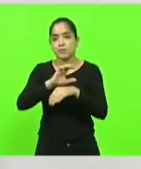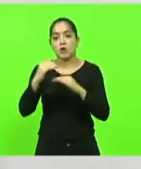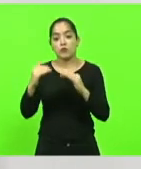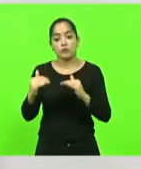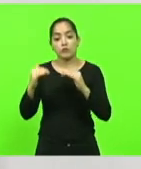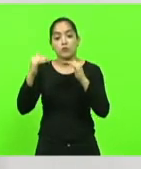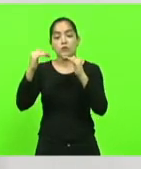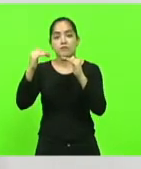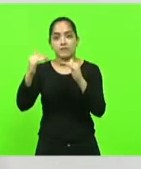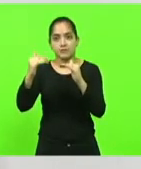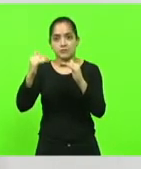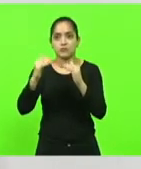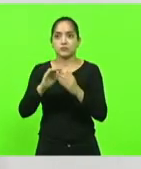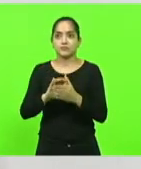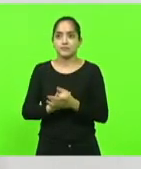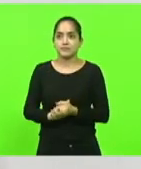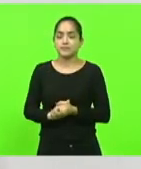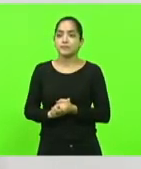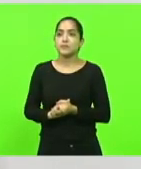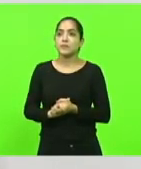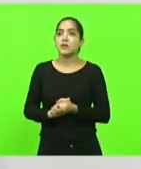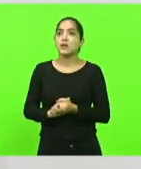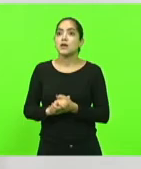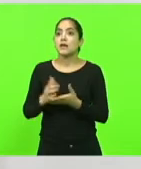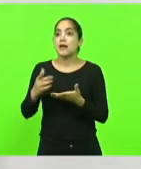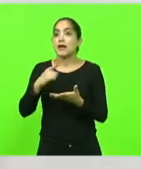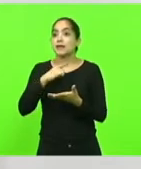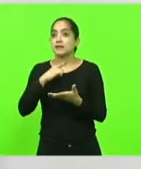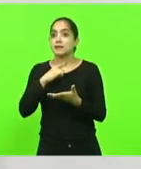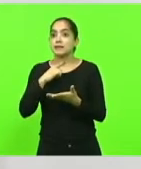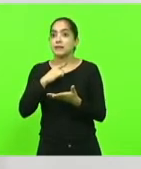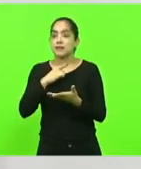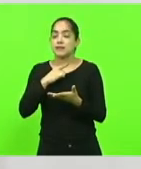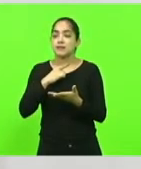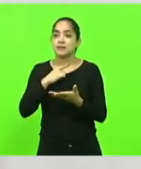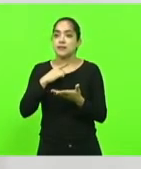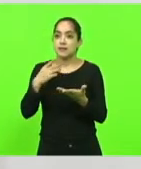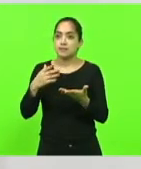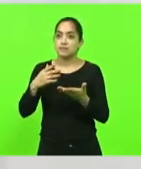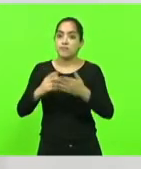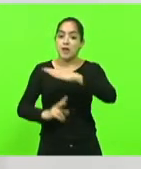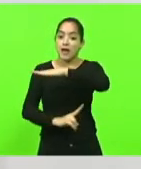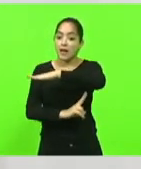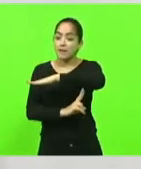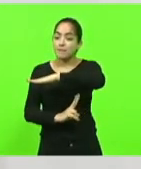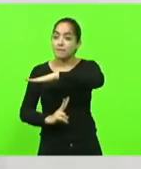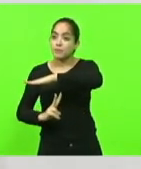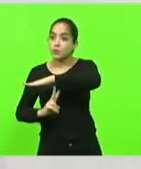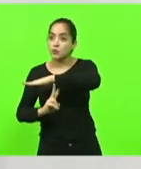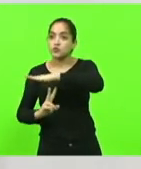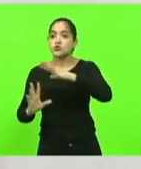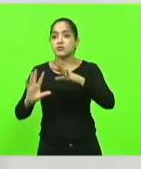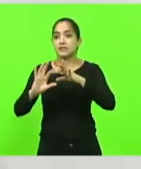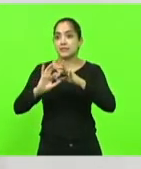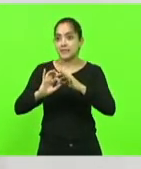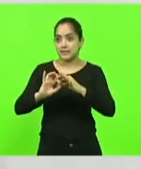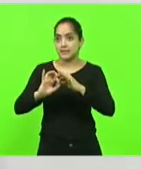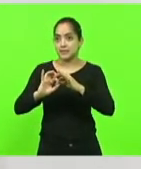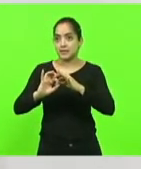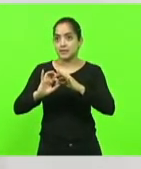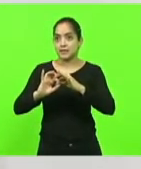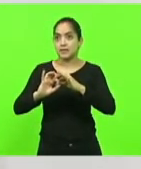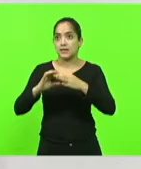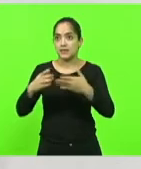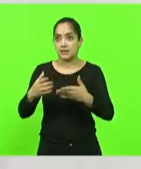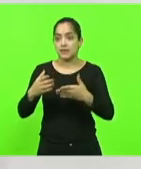para a nossa tricentenária Laguna. Nós temos aí a tão sonhada ponte, ligando ali a parte continental, a